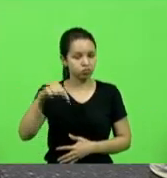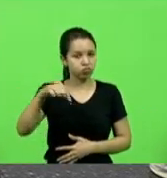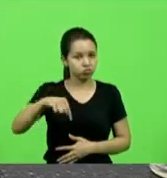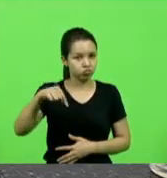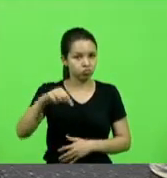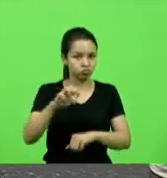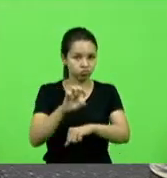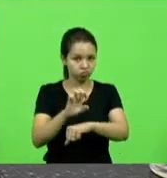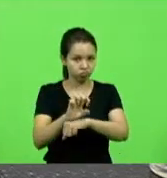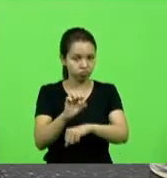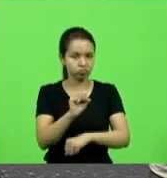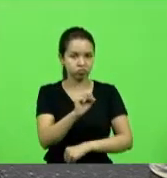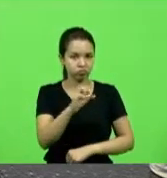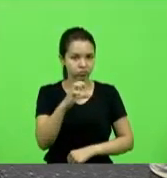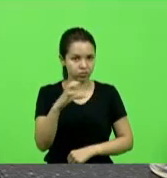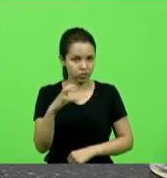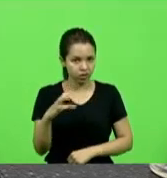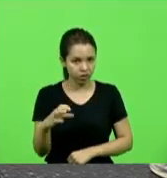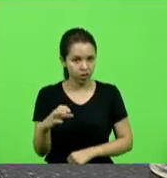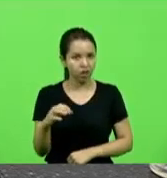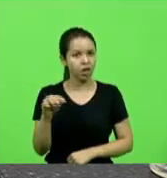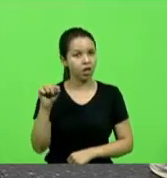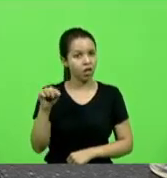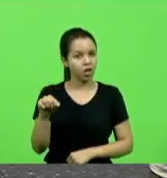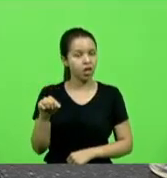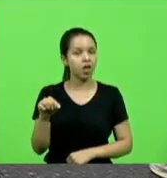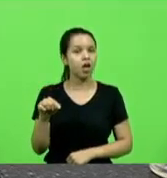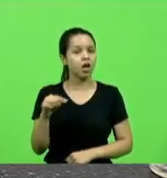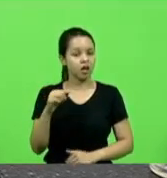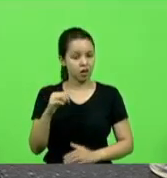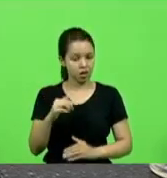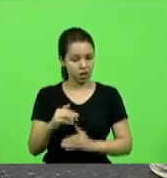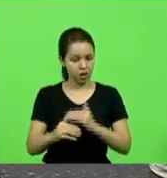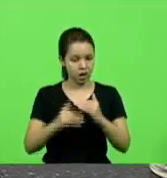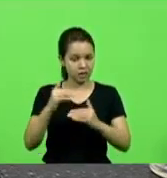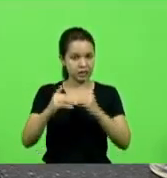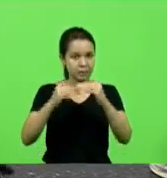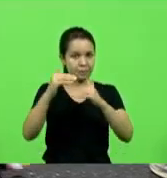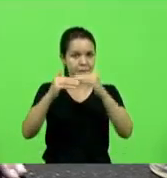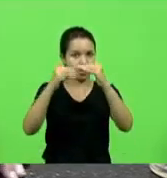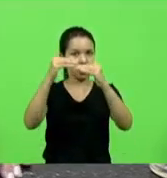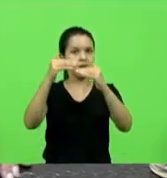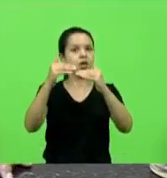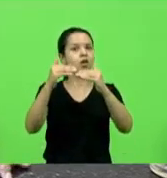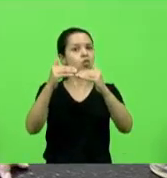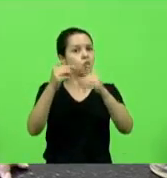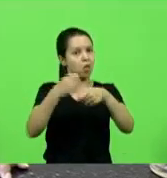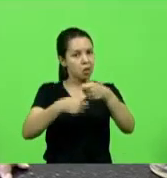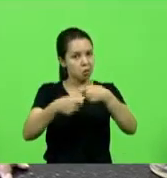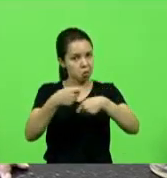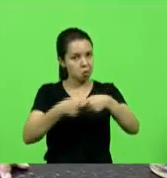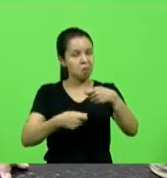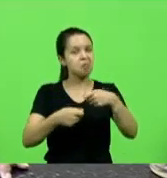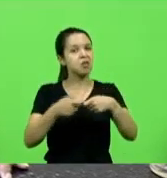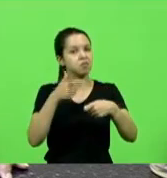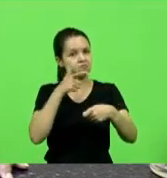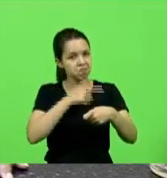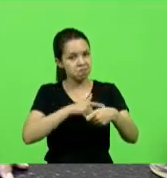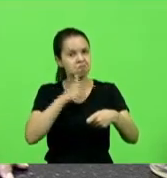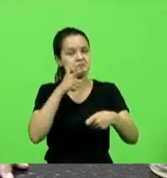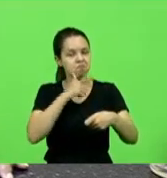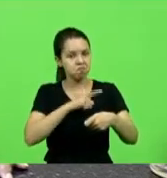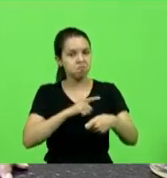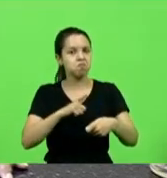teve um crescimento econômico apesar dos tantos